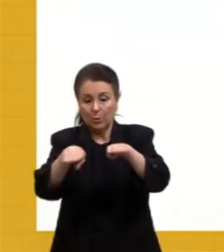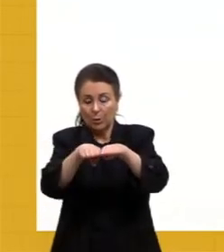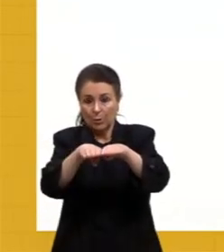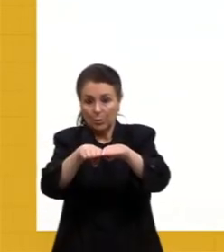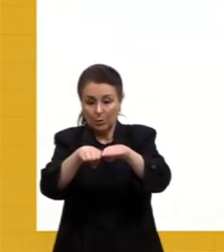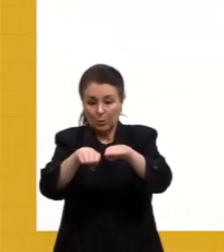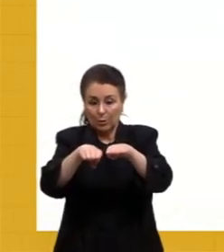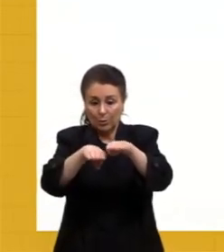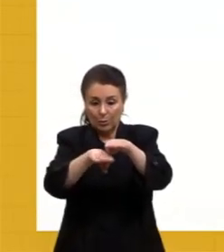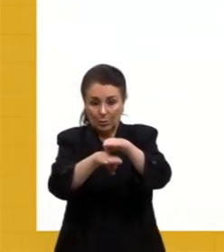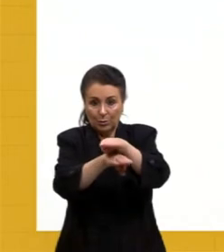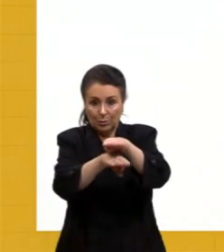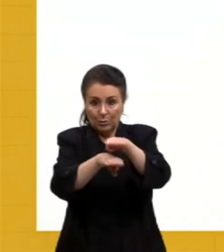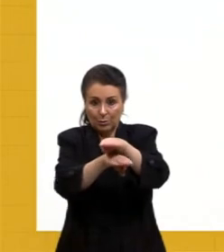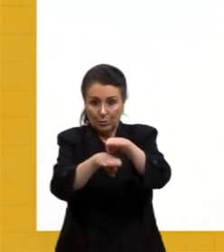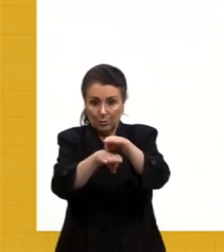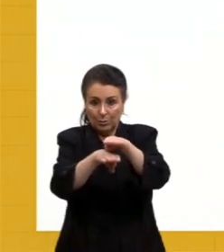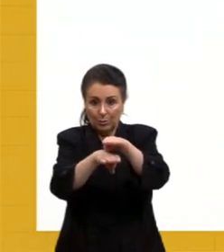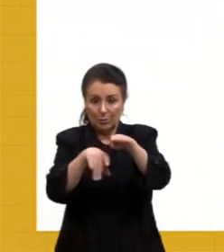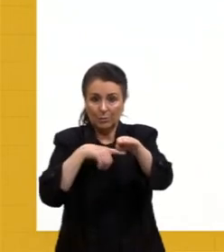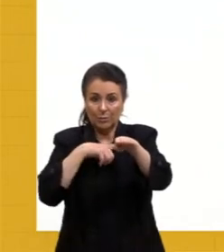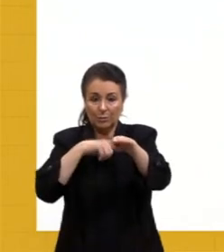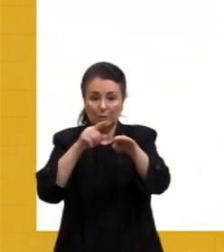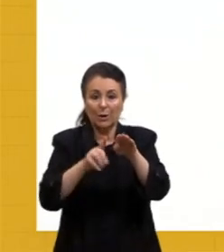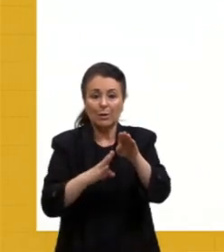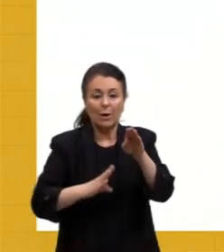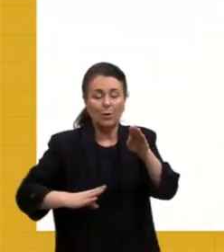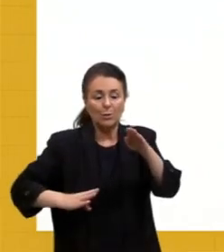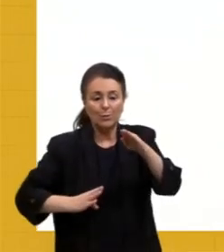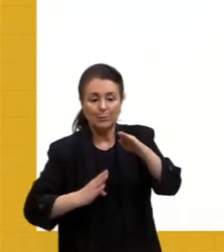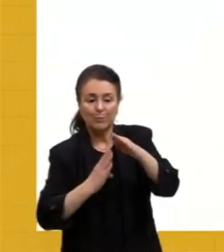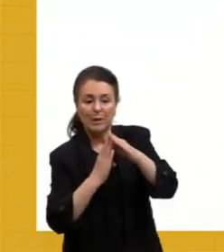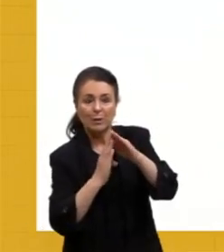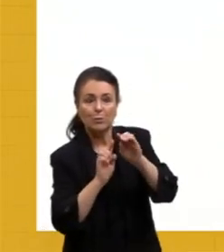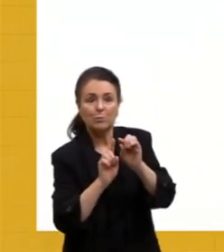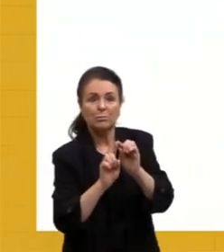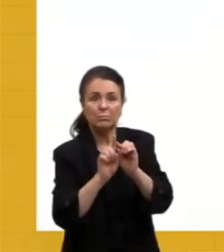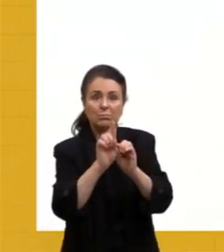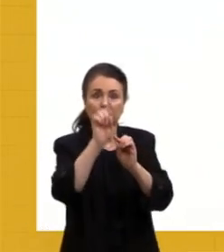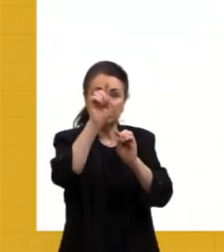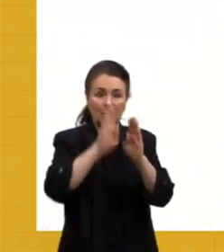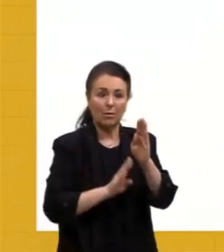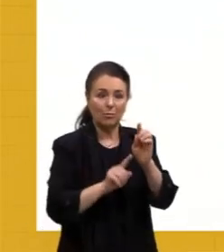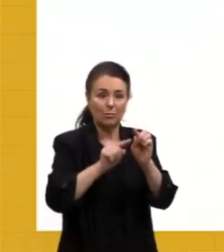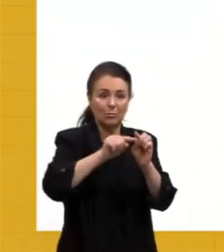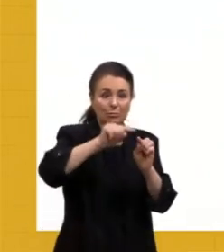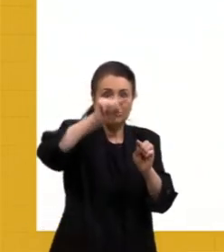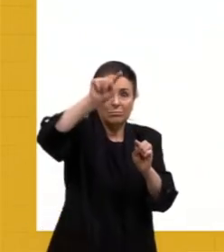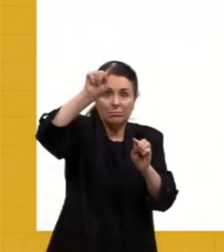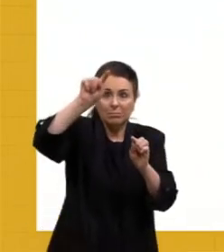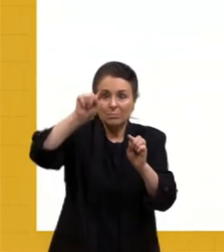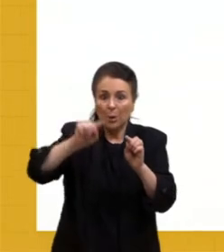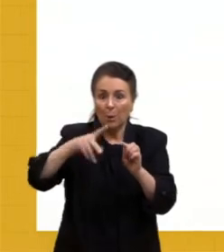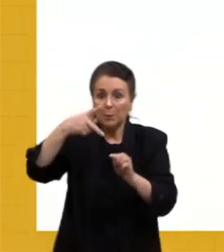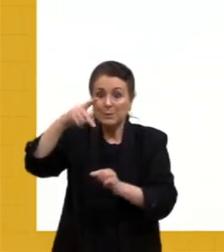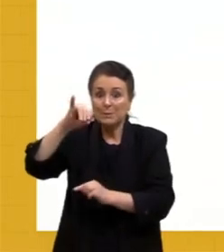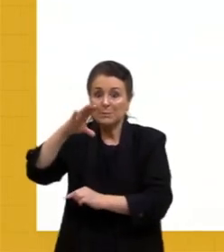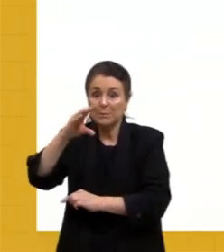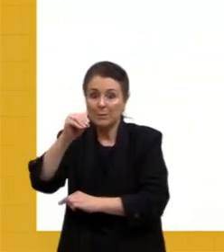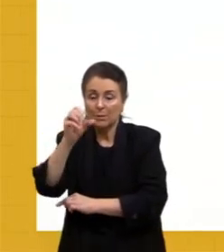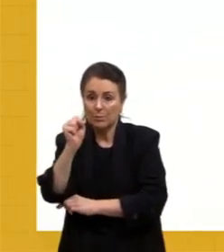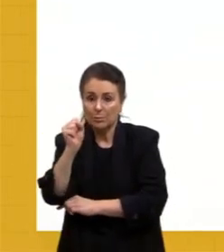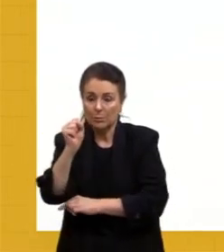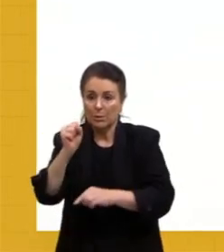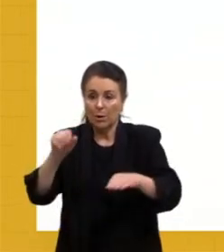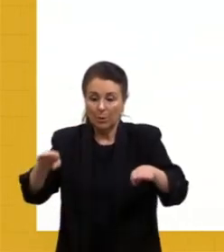essa continental-continental, nós vamos ter os picos mais altos que nós temos do planeta, tá? E a transformante é uma